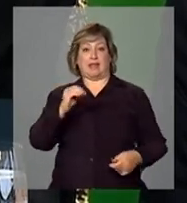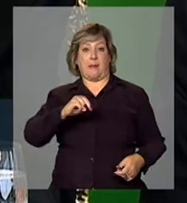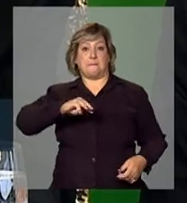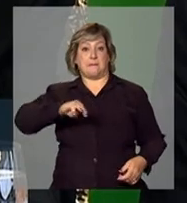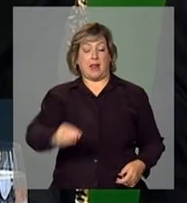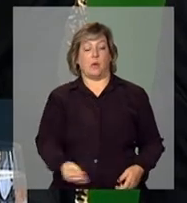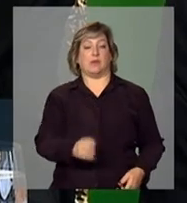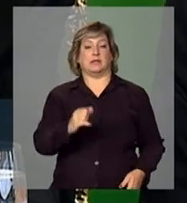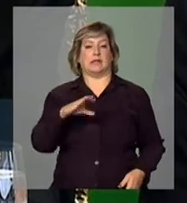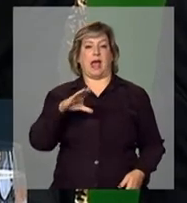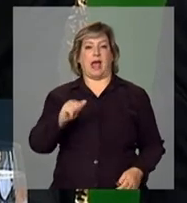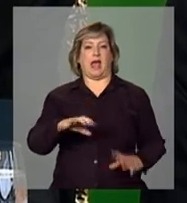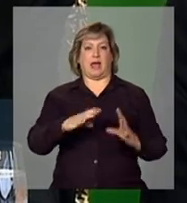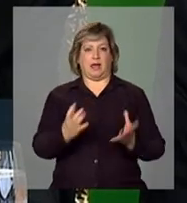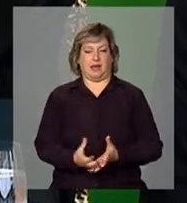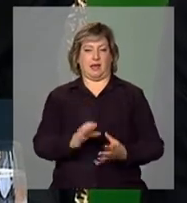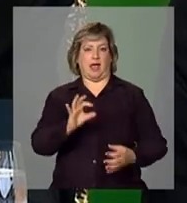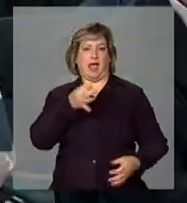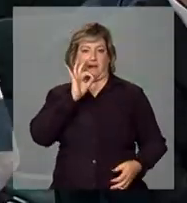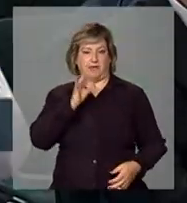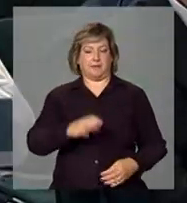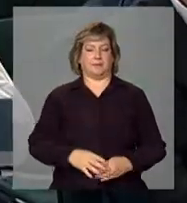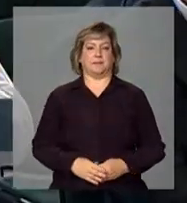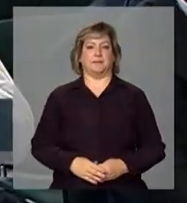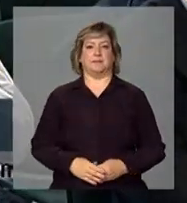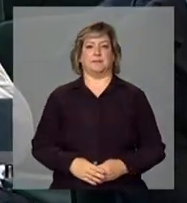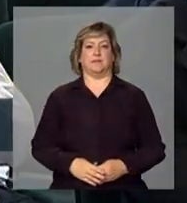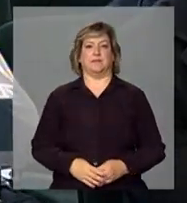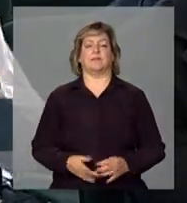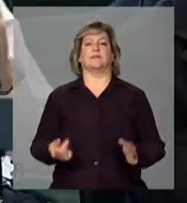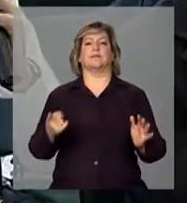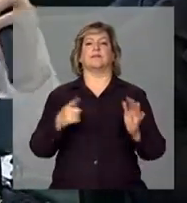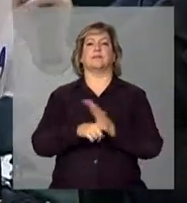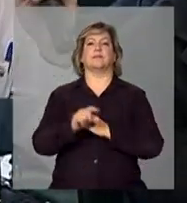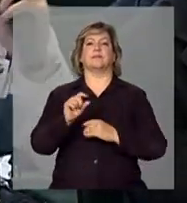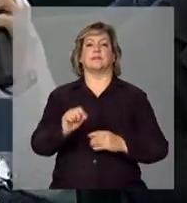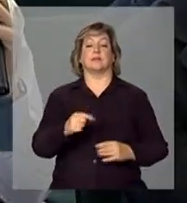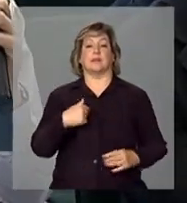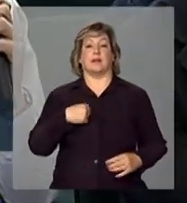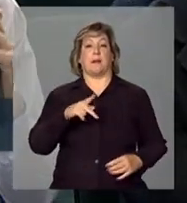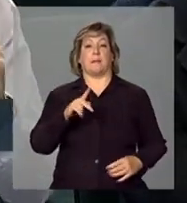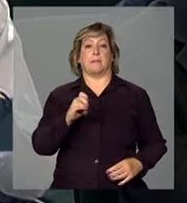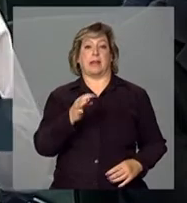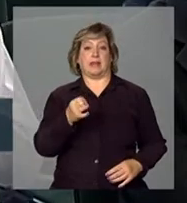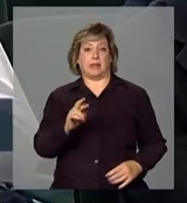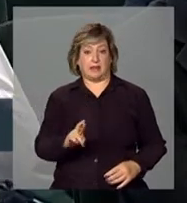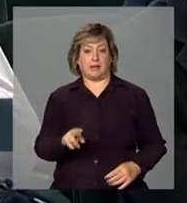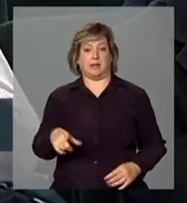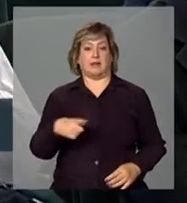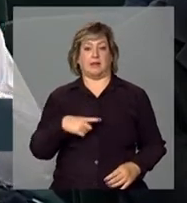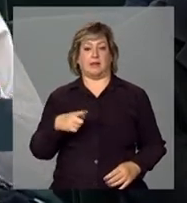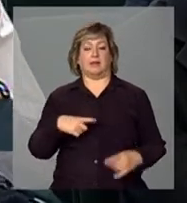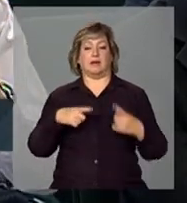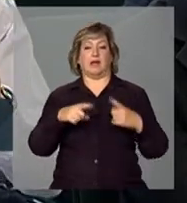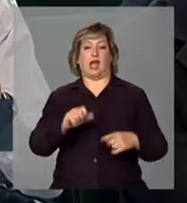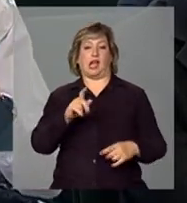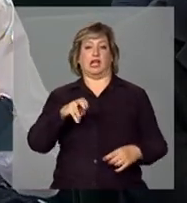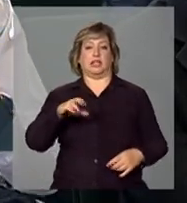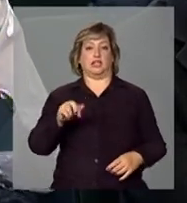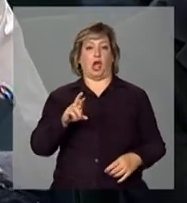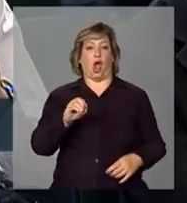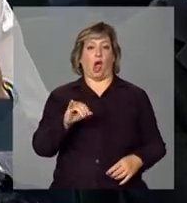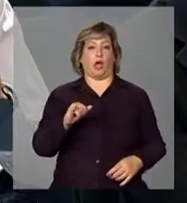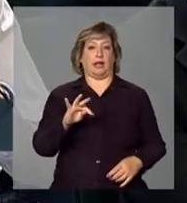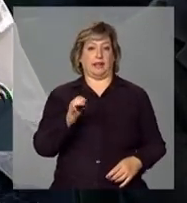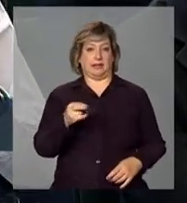café. Próxima pergunta. Boa tarde, ministro. Sou o Peter Murphy, da agência Reuters. Primeiro, gostaria de